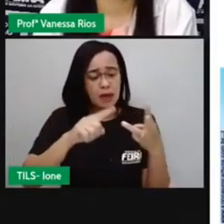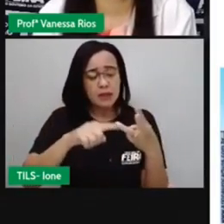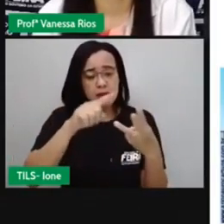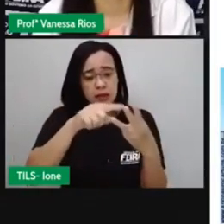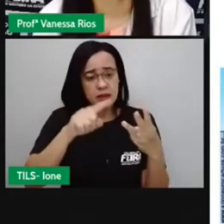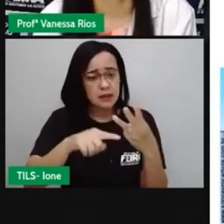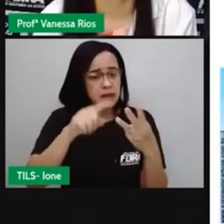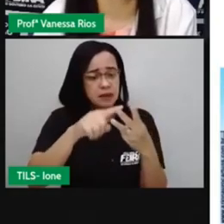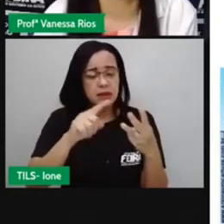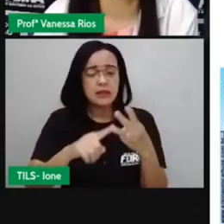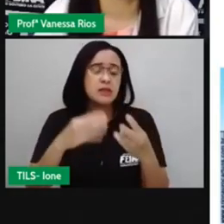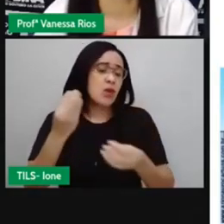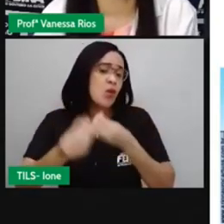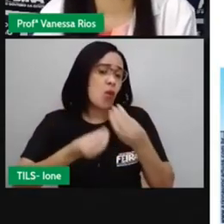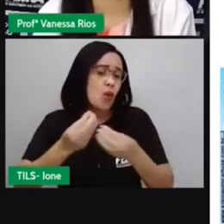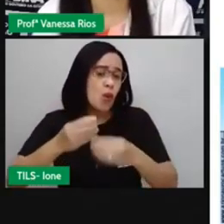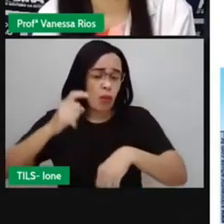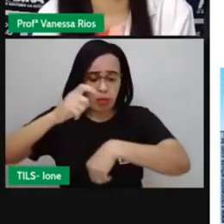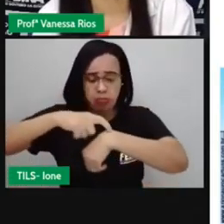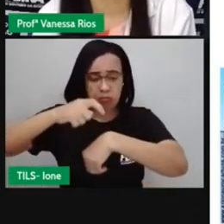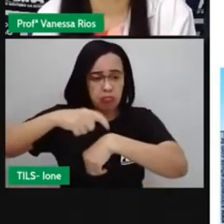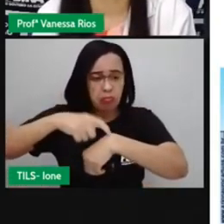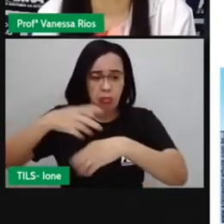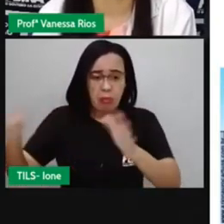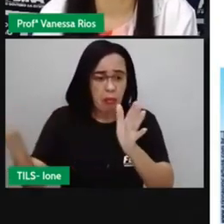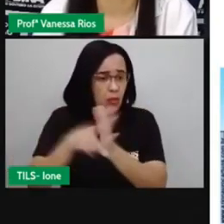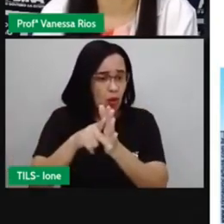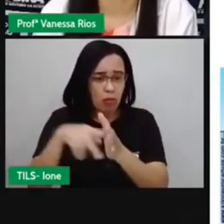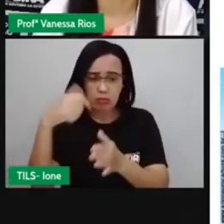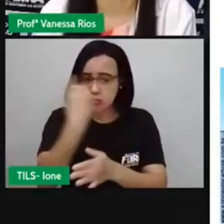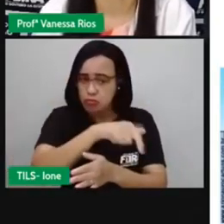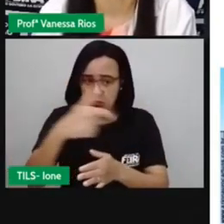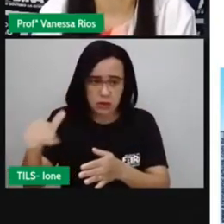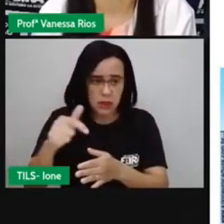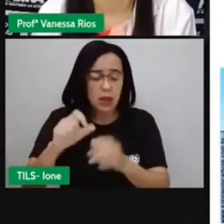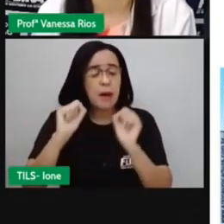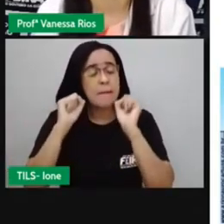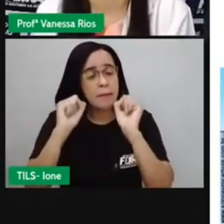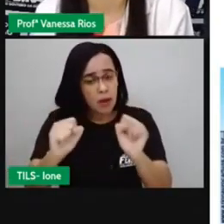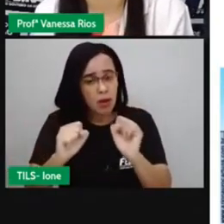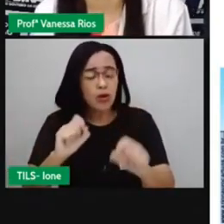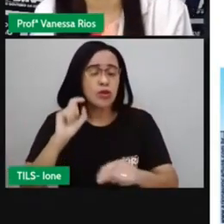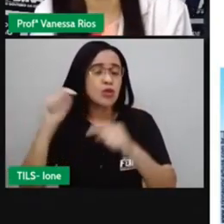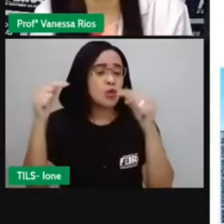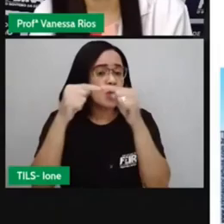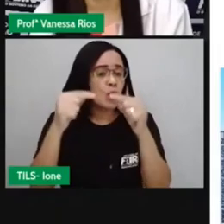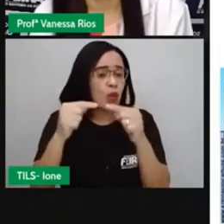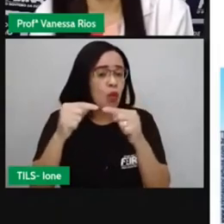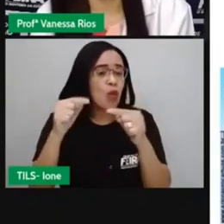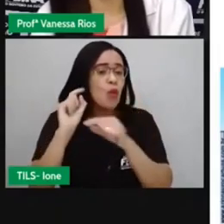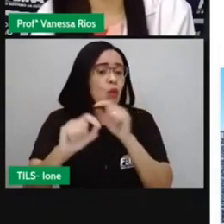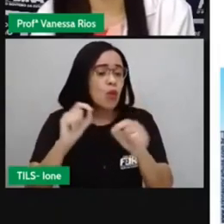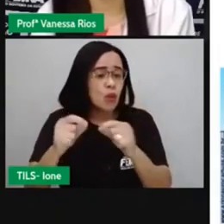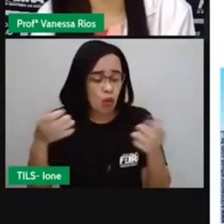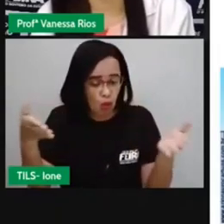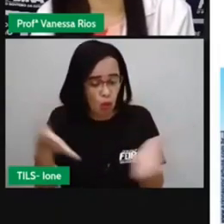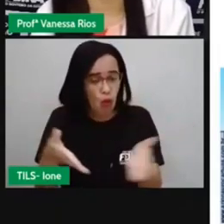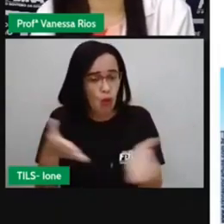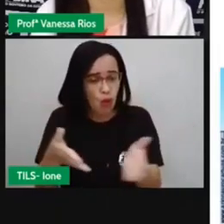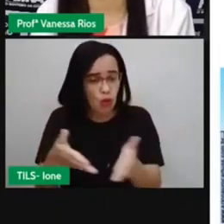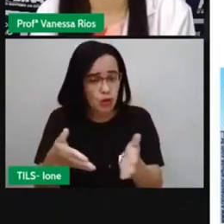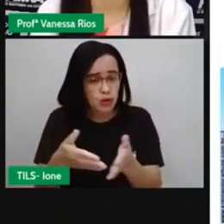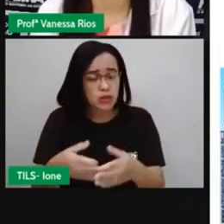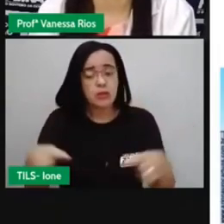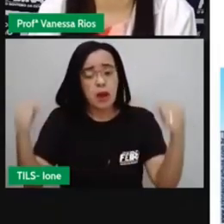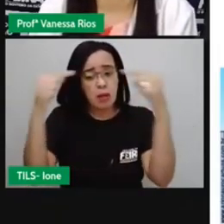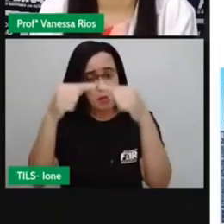atemporal. Então, não tem um tempo específico. A gente pode relacionar com a situação que se vive hoje, mas a gente pode também